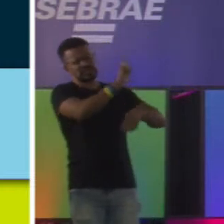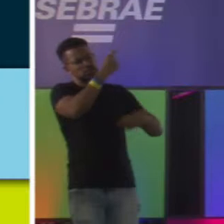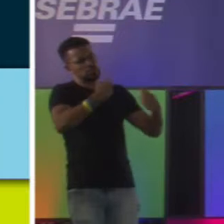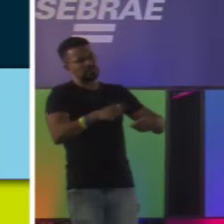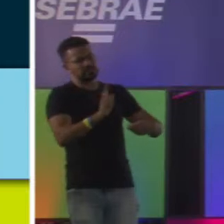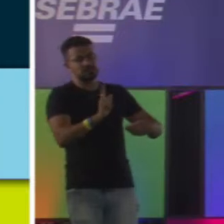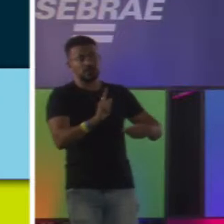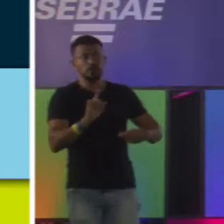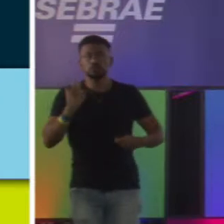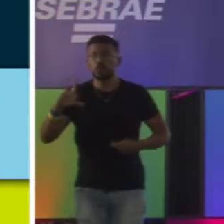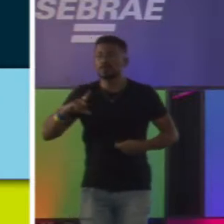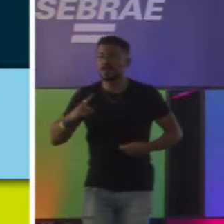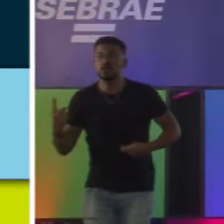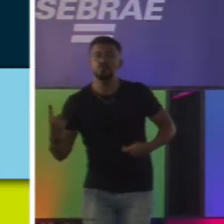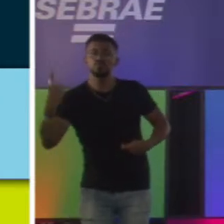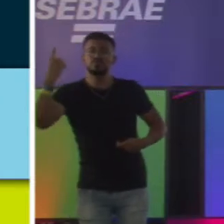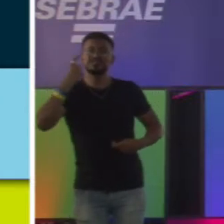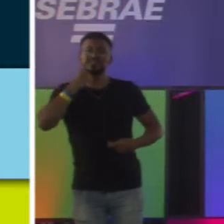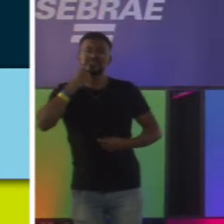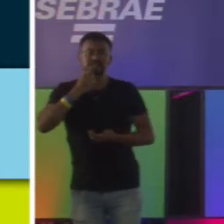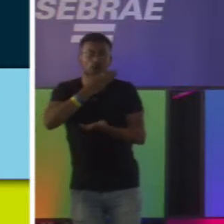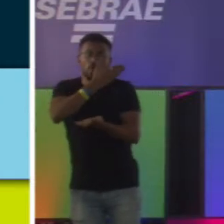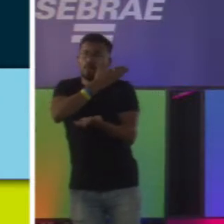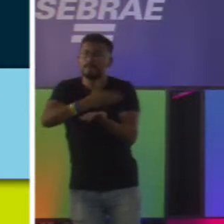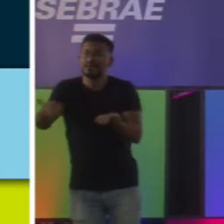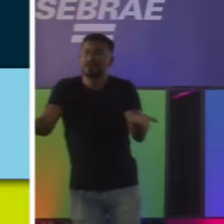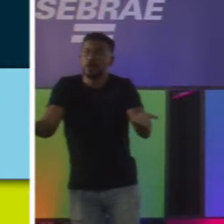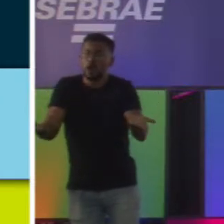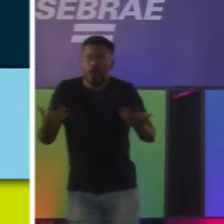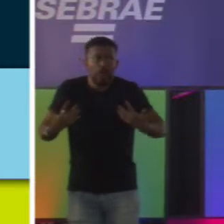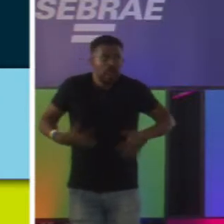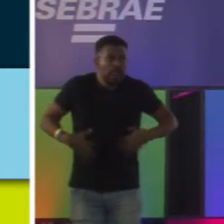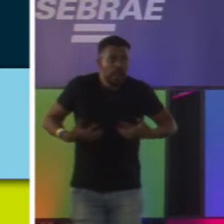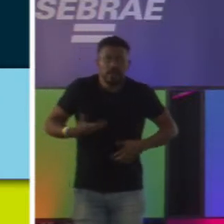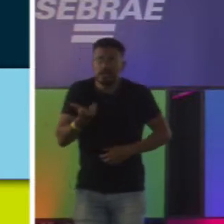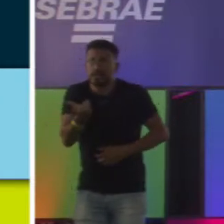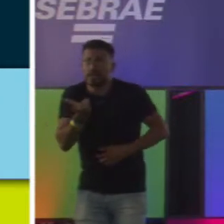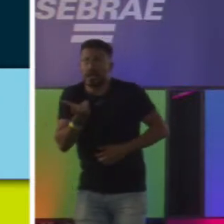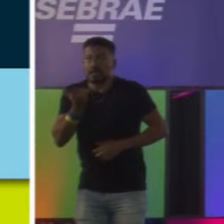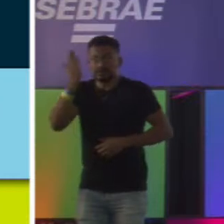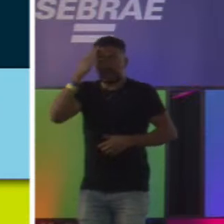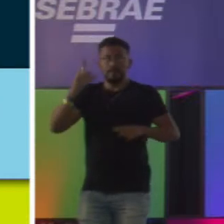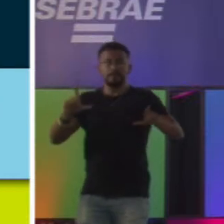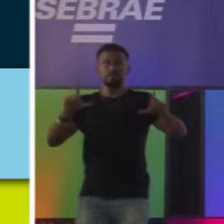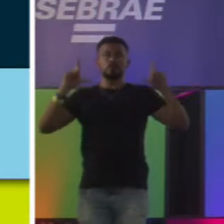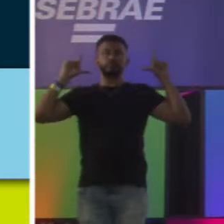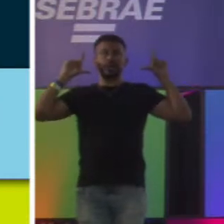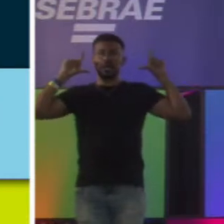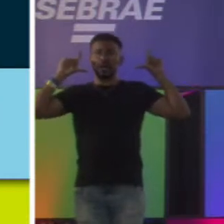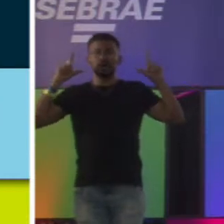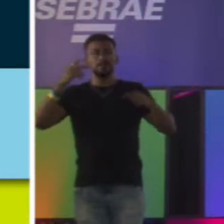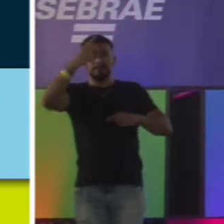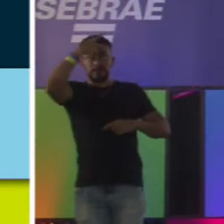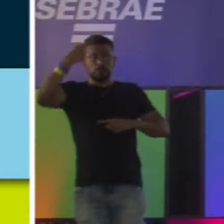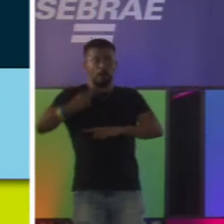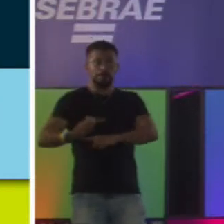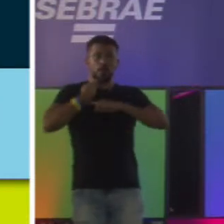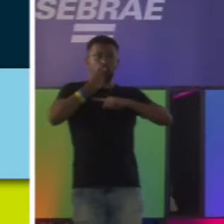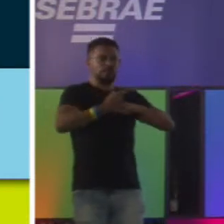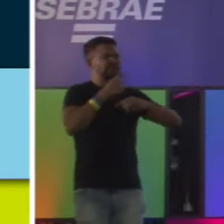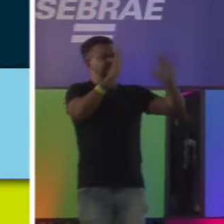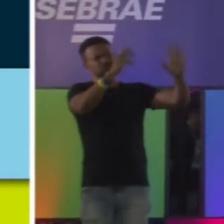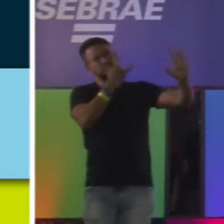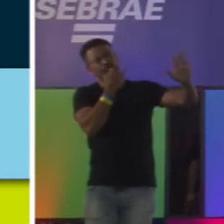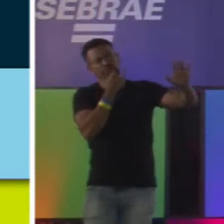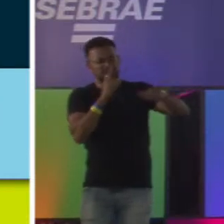que tinha só o dentista, olha, o cara estava começando na carreira, cara estava desesperado, ele queria saber de mostrar o nome dele, queria saber das pessoas procurarem ele, valeu, falou, não